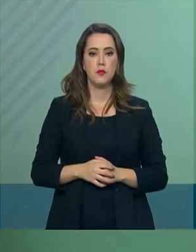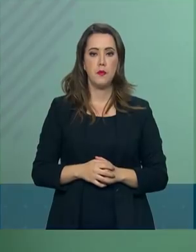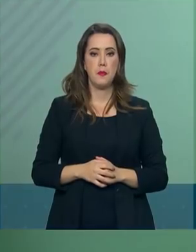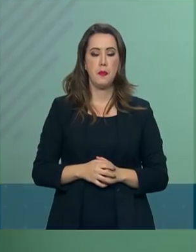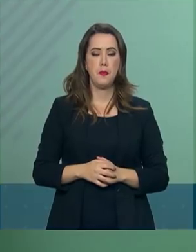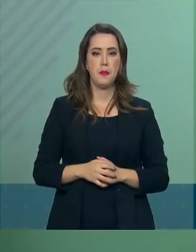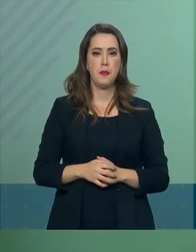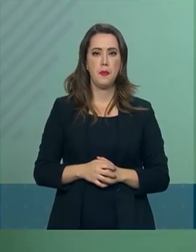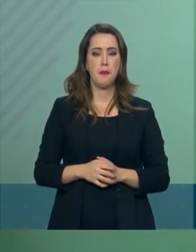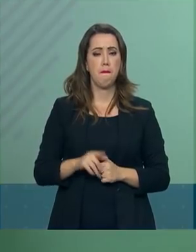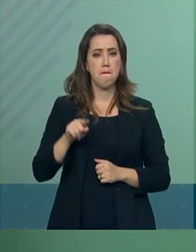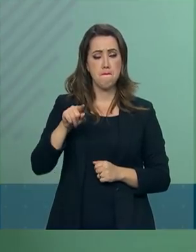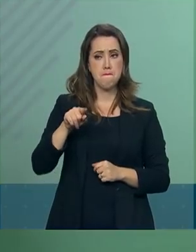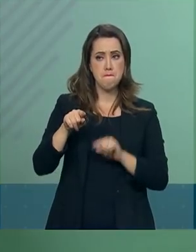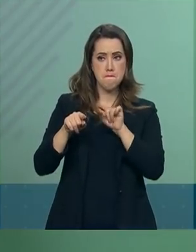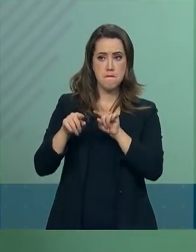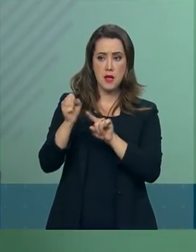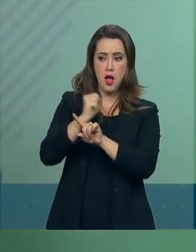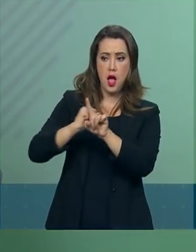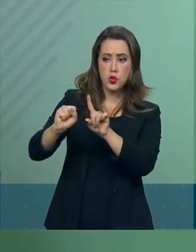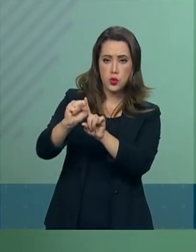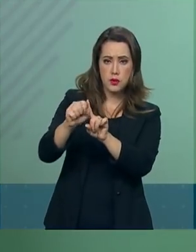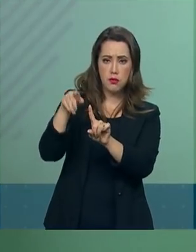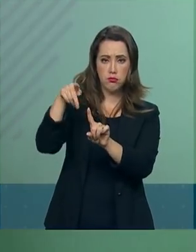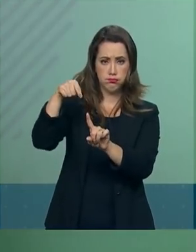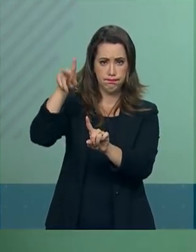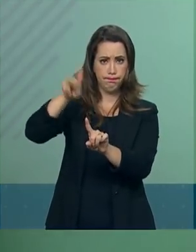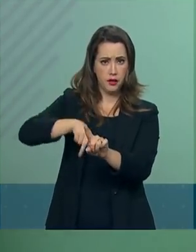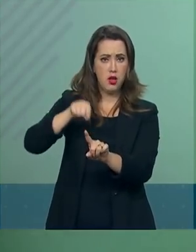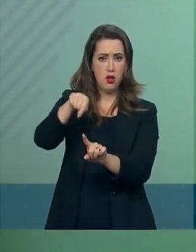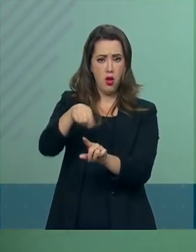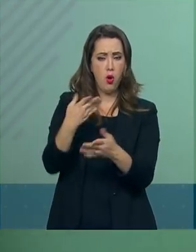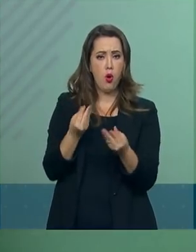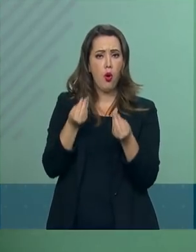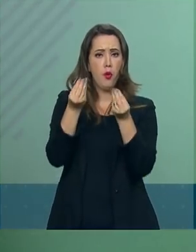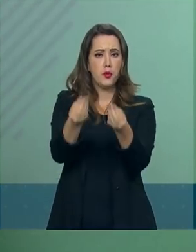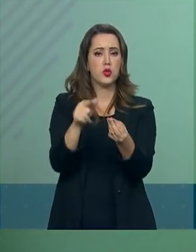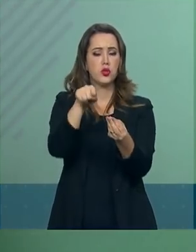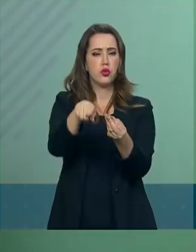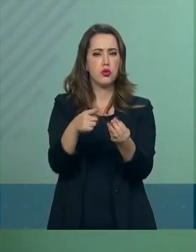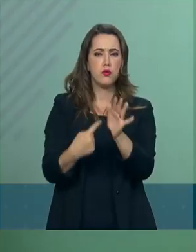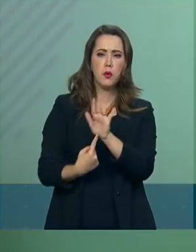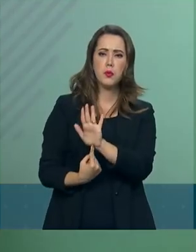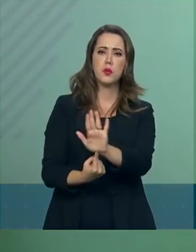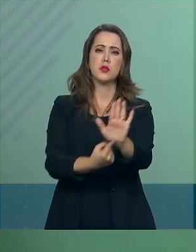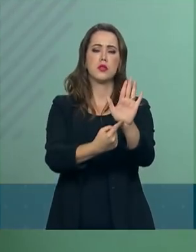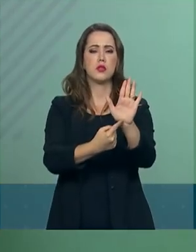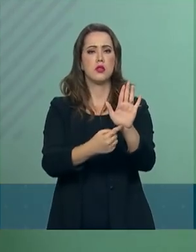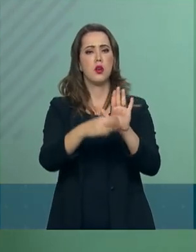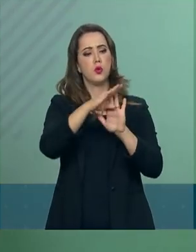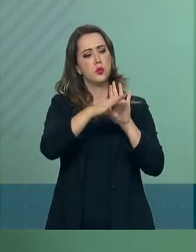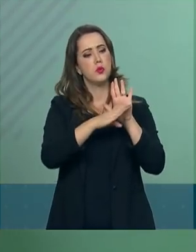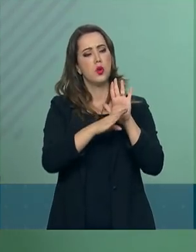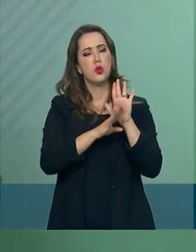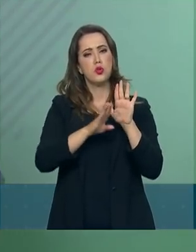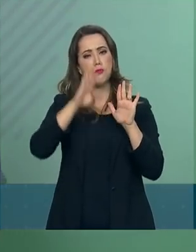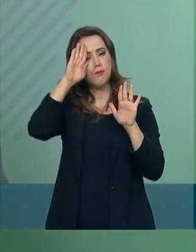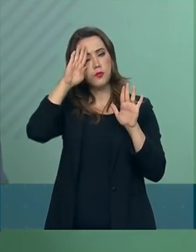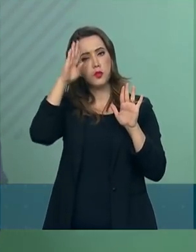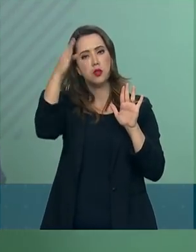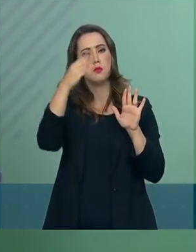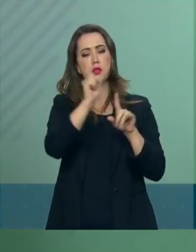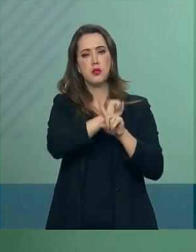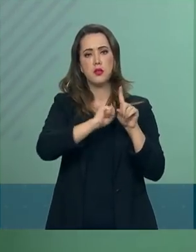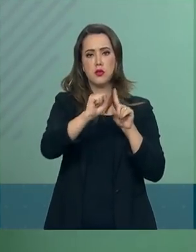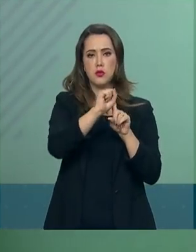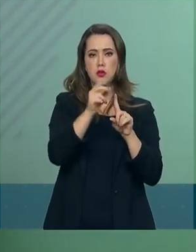Elas objetivam dar relevo aos projetos prioritários para a sociedade, dentre